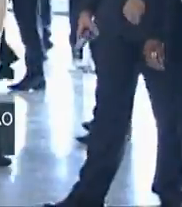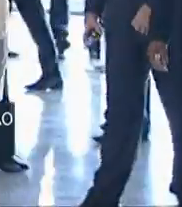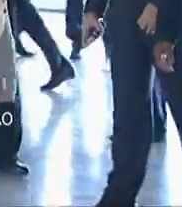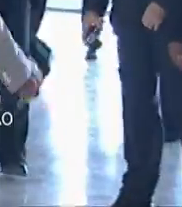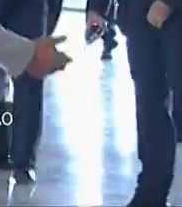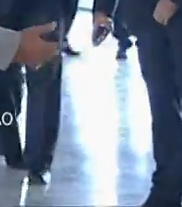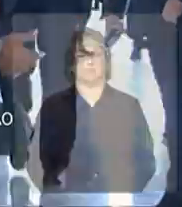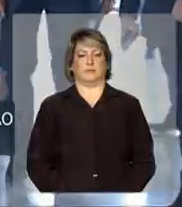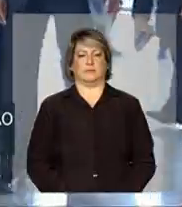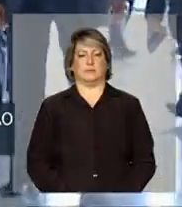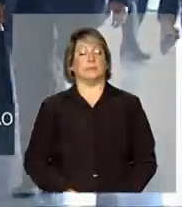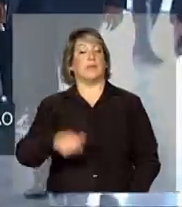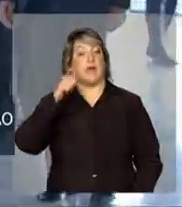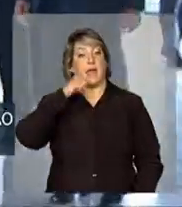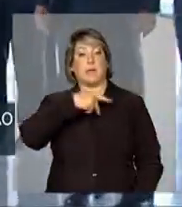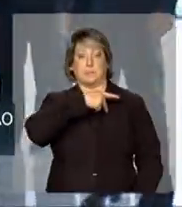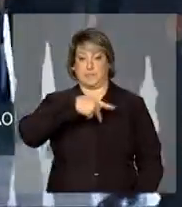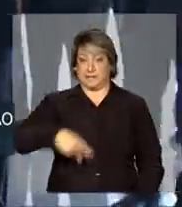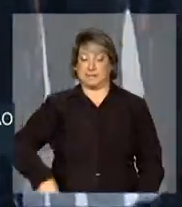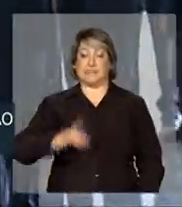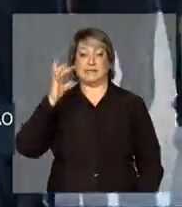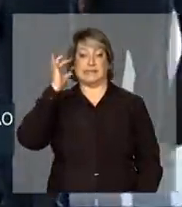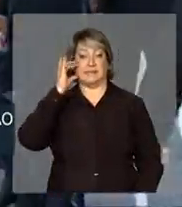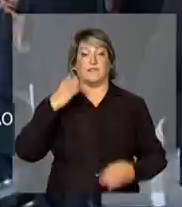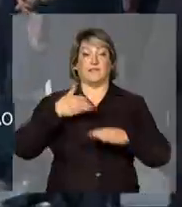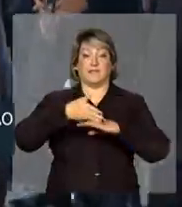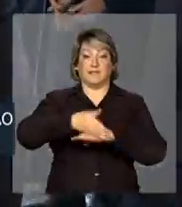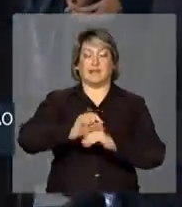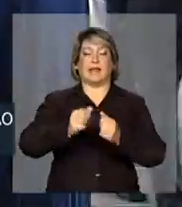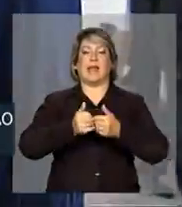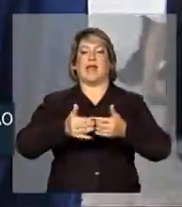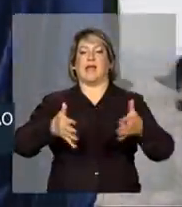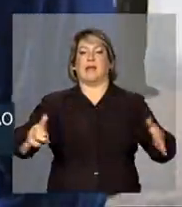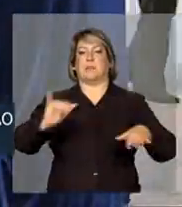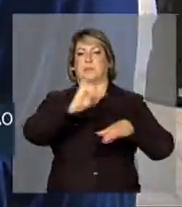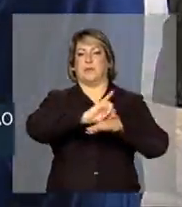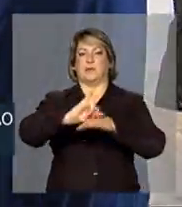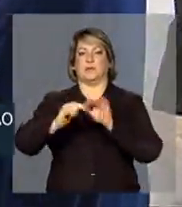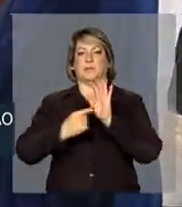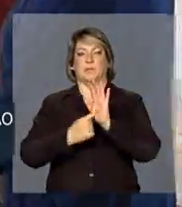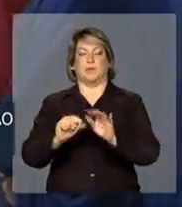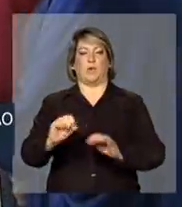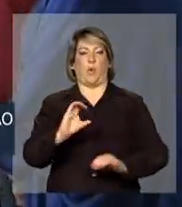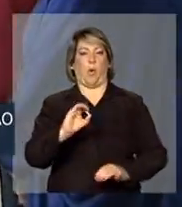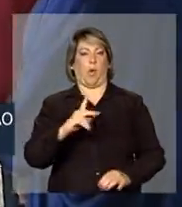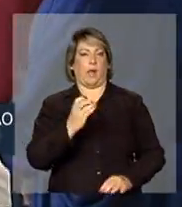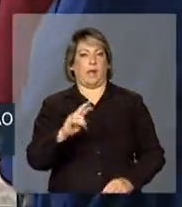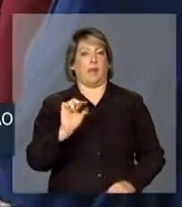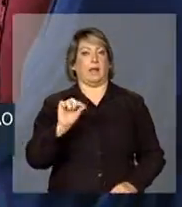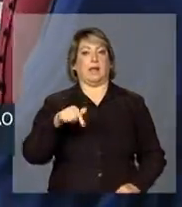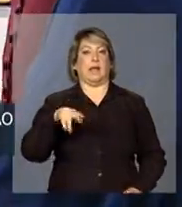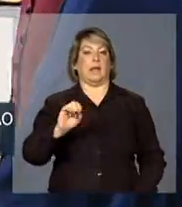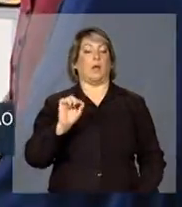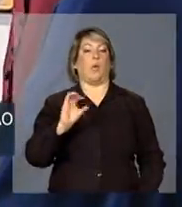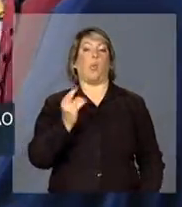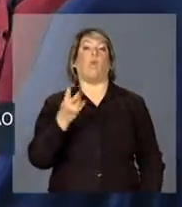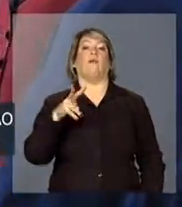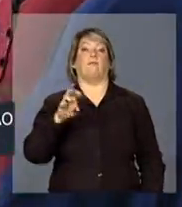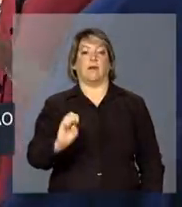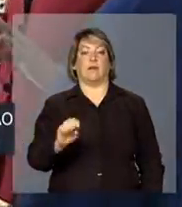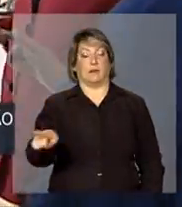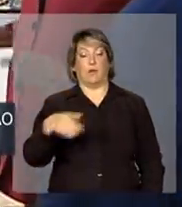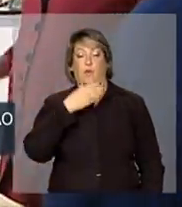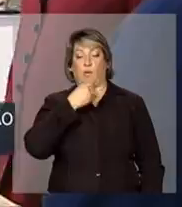A presidenta Dilma Rousseff participa da abertura da exposição Olhar que Ouve, do músico Carlinhos